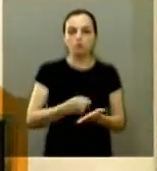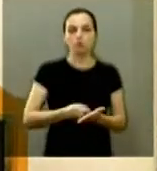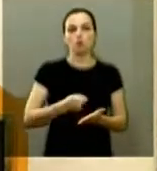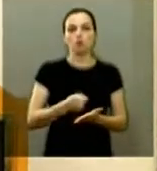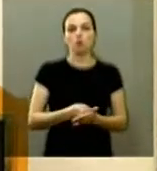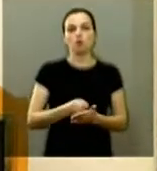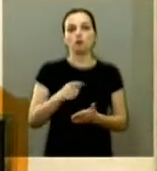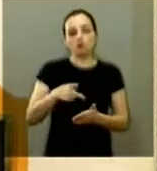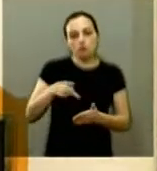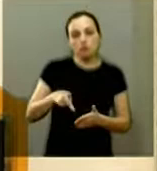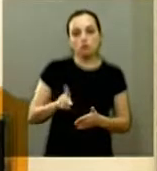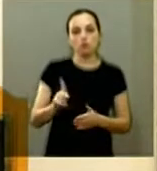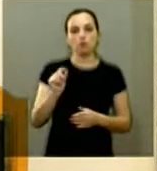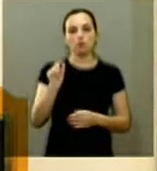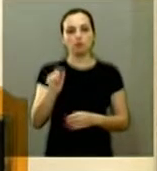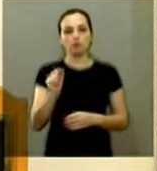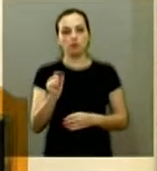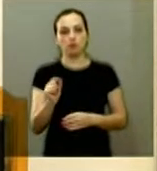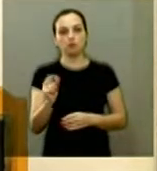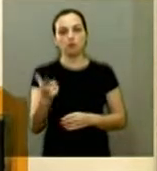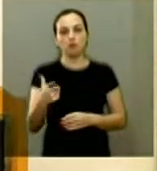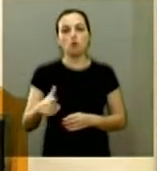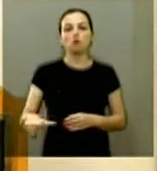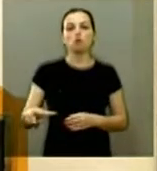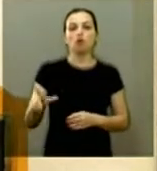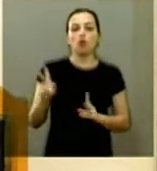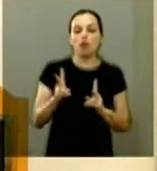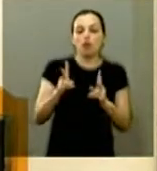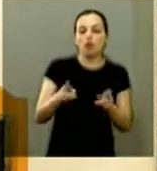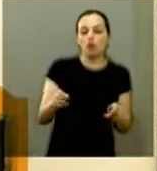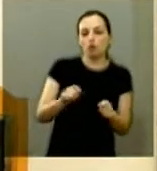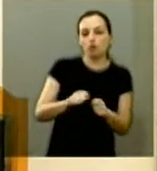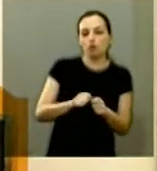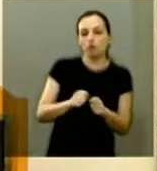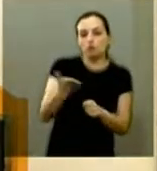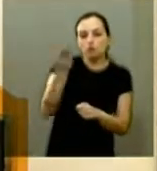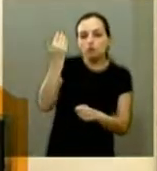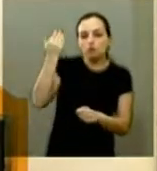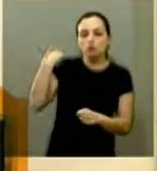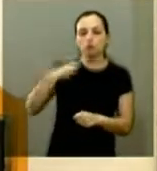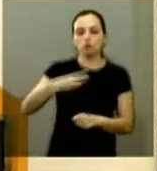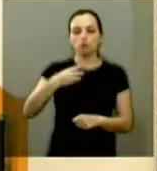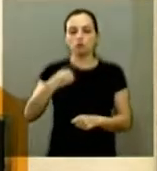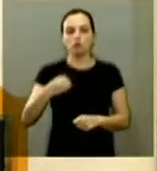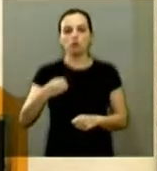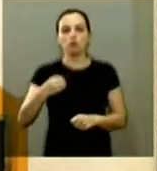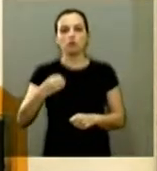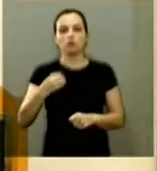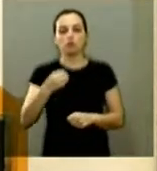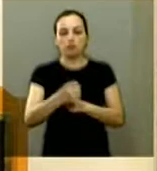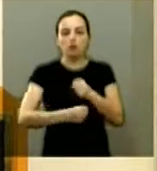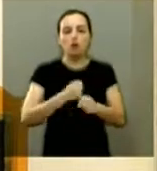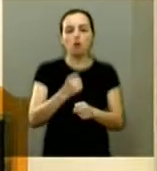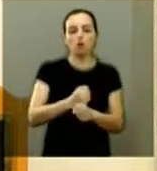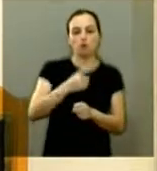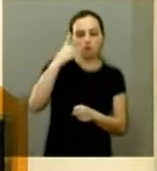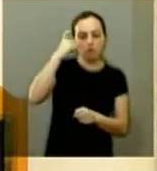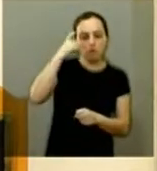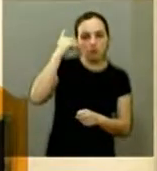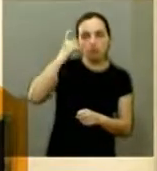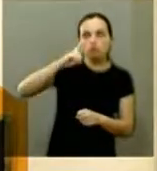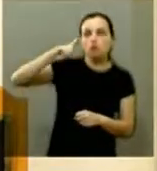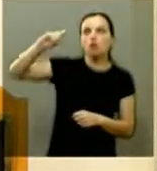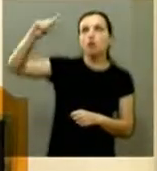se continuarmos adotando as mesmas práticas que fizemos nos últimos 30 anos que Deus dê muita consciência ao